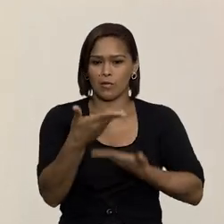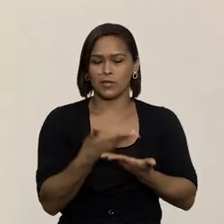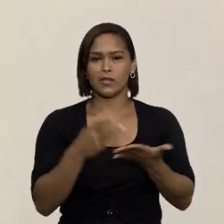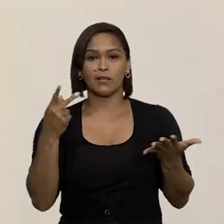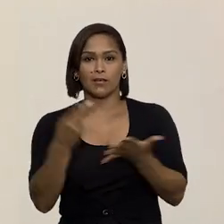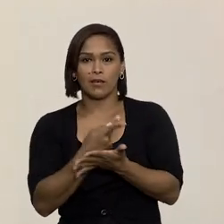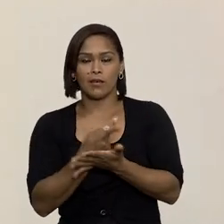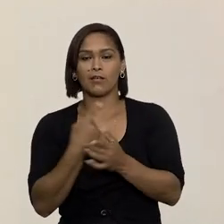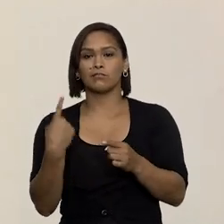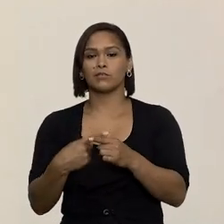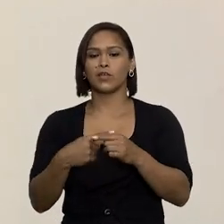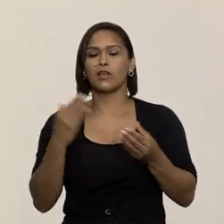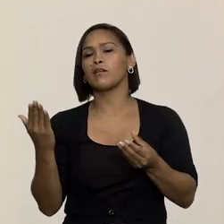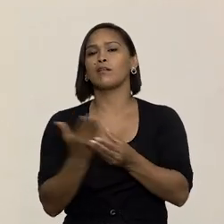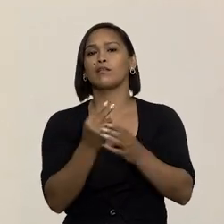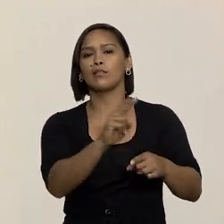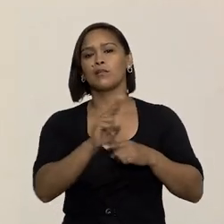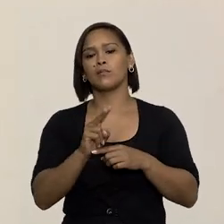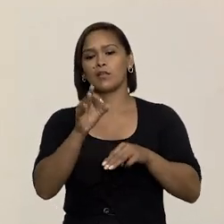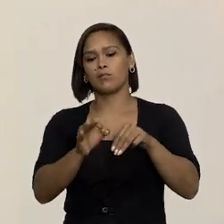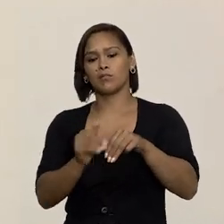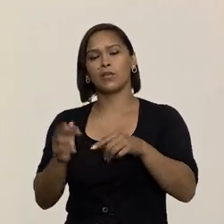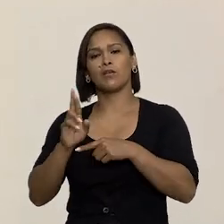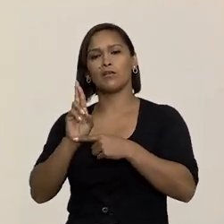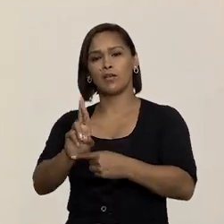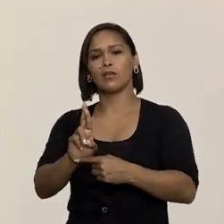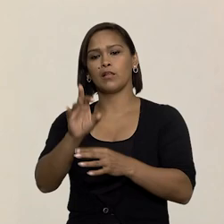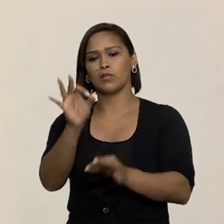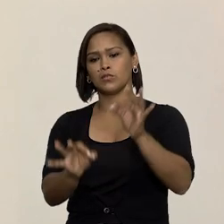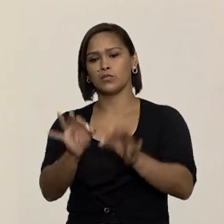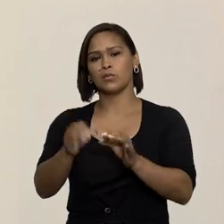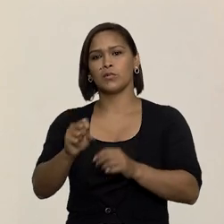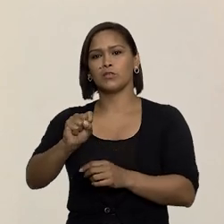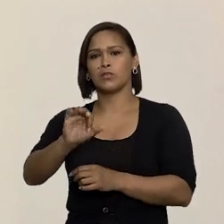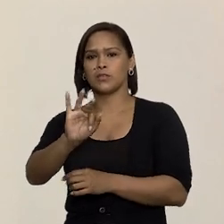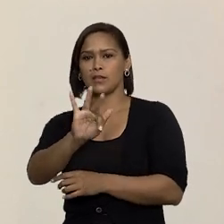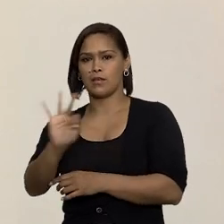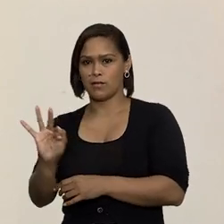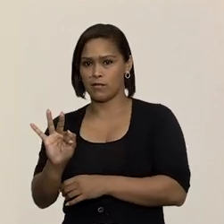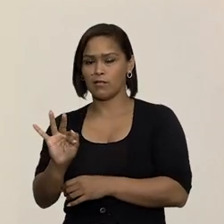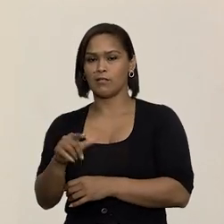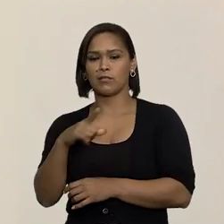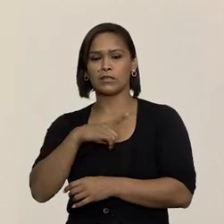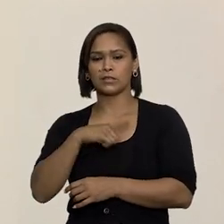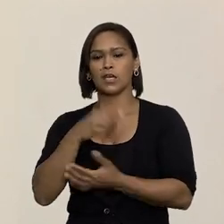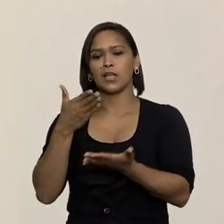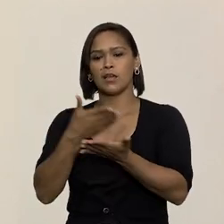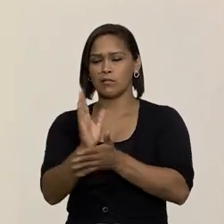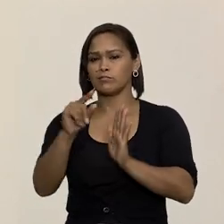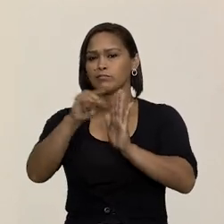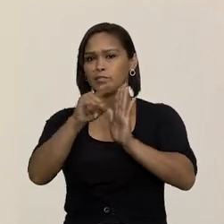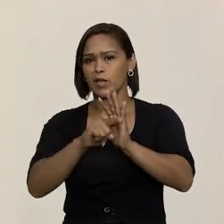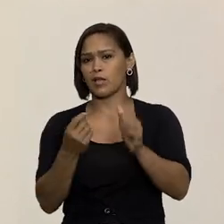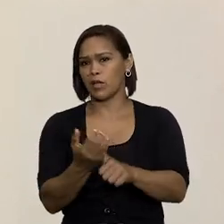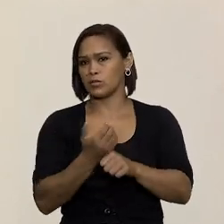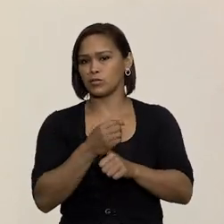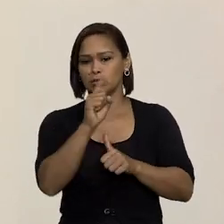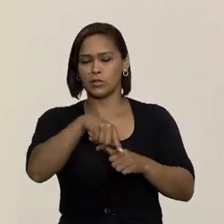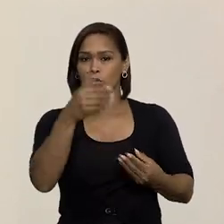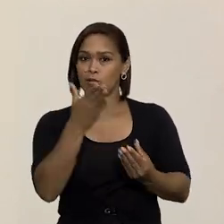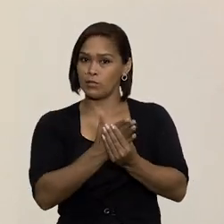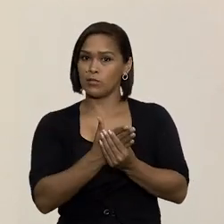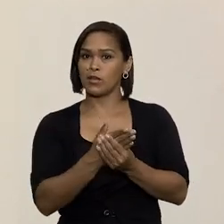indevido, pois em liminar, o ministro relator no julgamento no Supremo Tribunal Federal havia determinado a suspensão dos